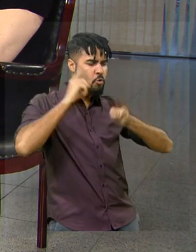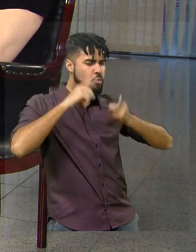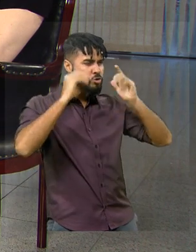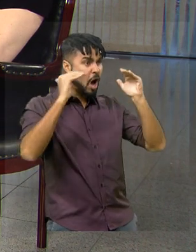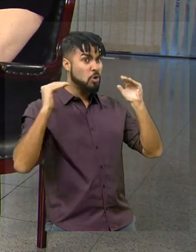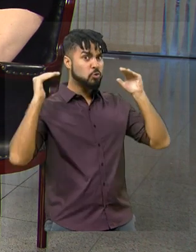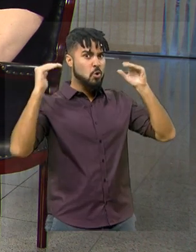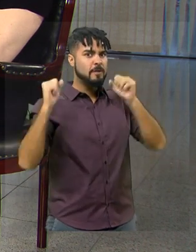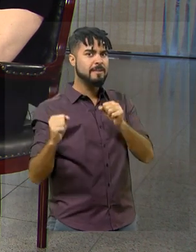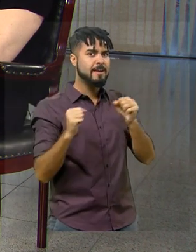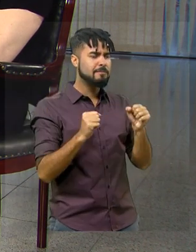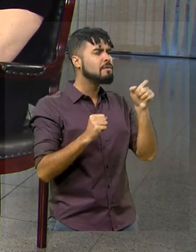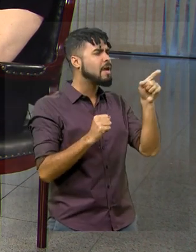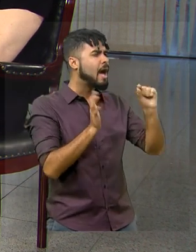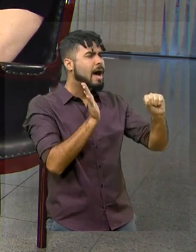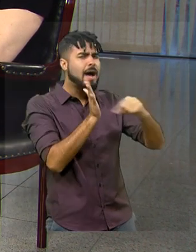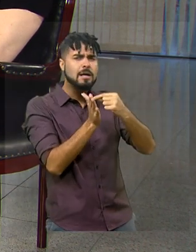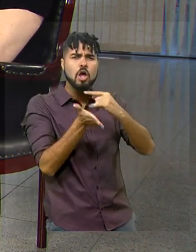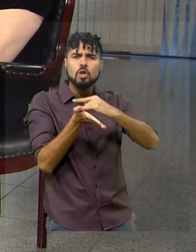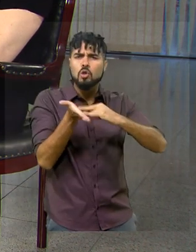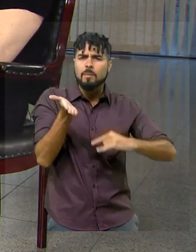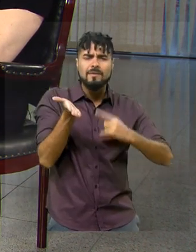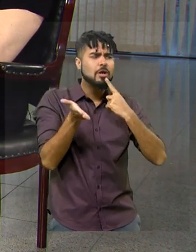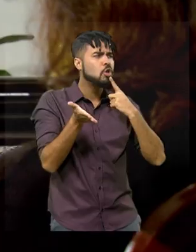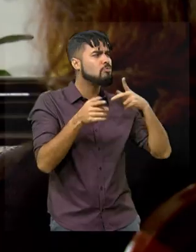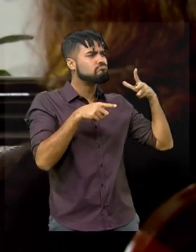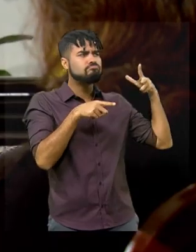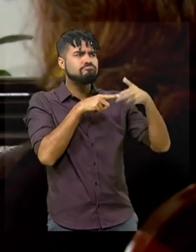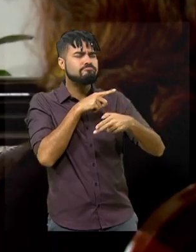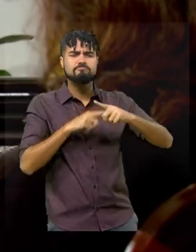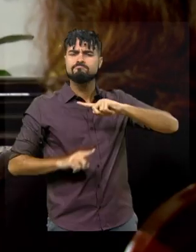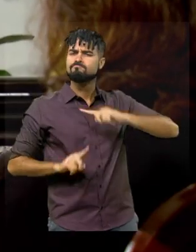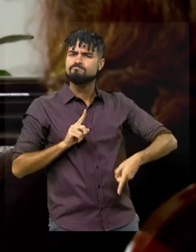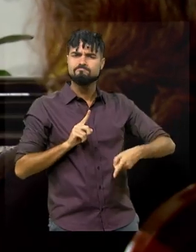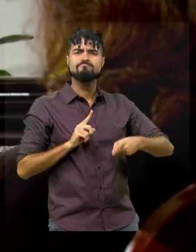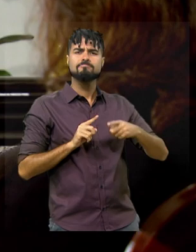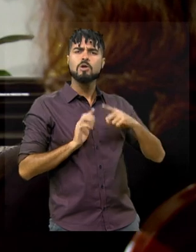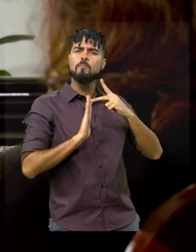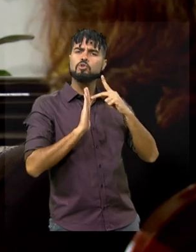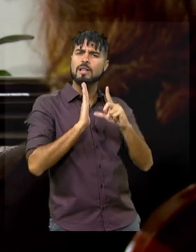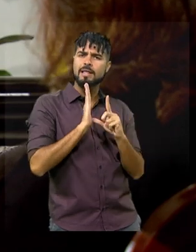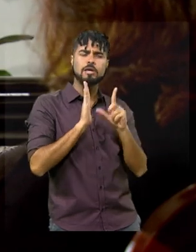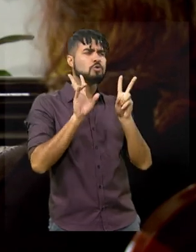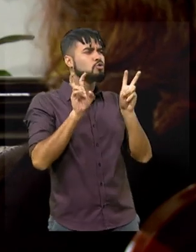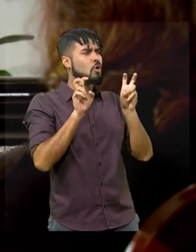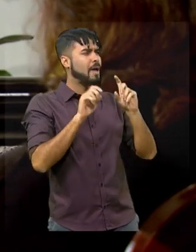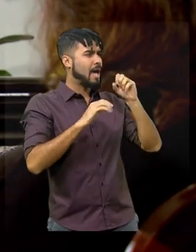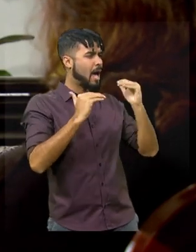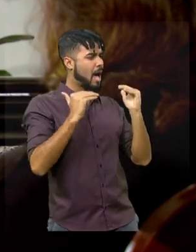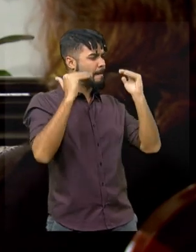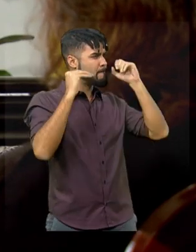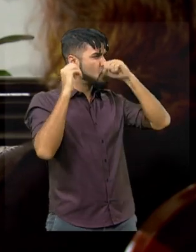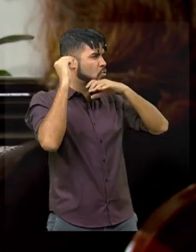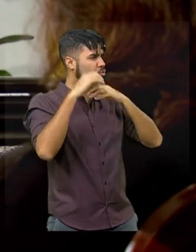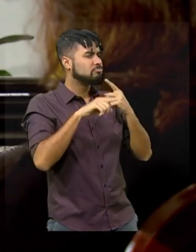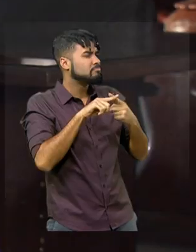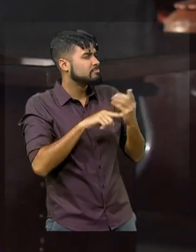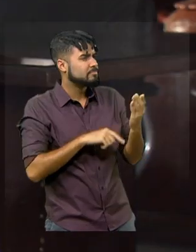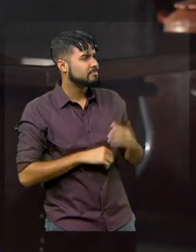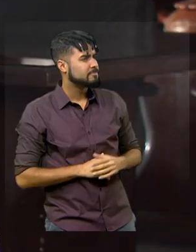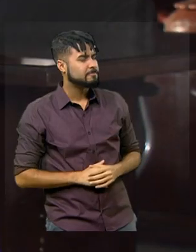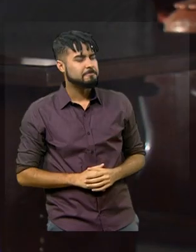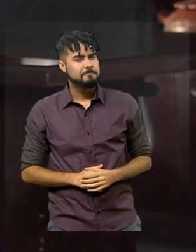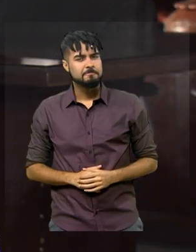e a senhora assinou um documento pedindo o veto total do projeto da questão do abuso de autoridade. Por quê?